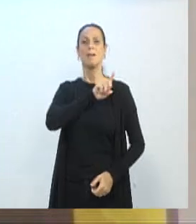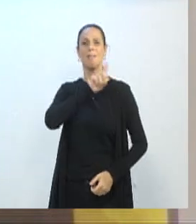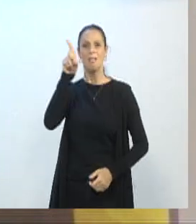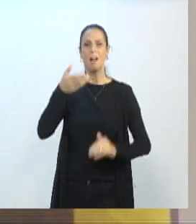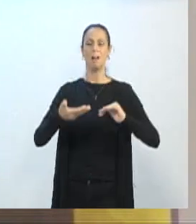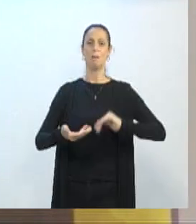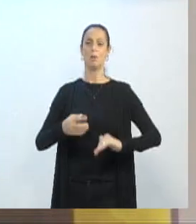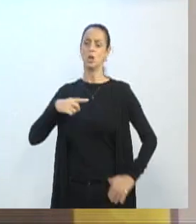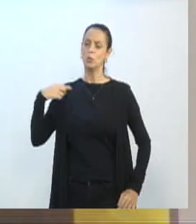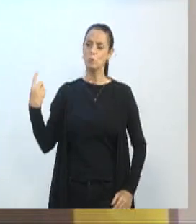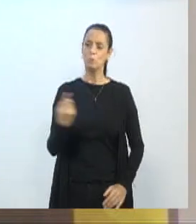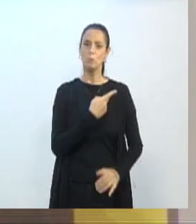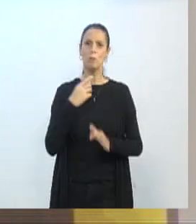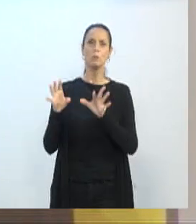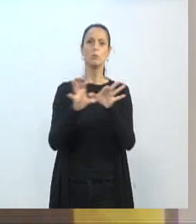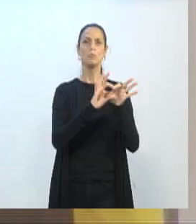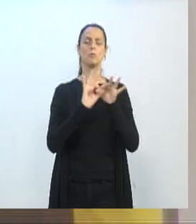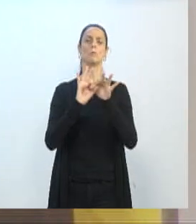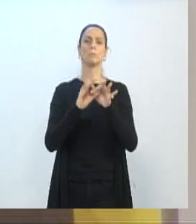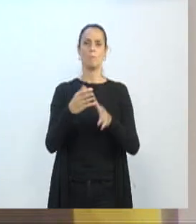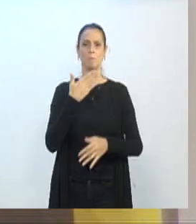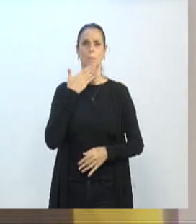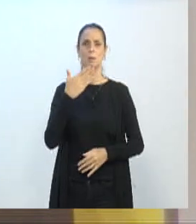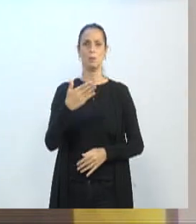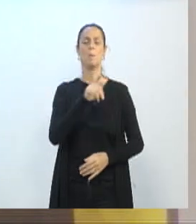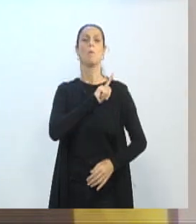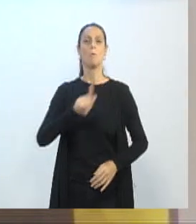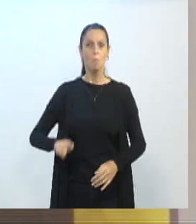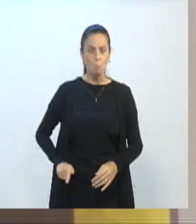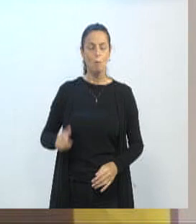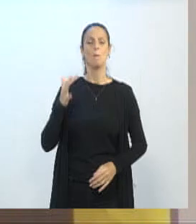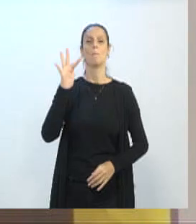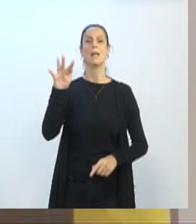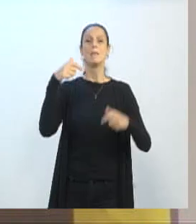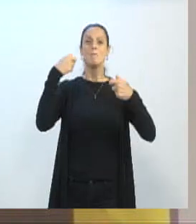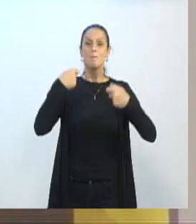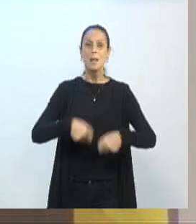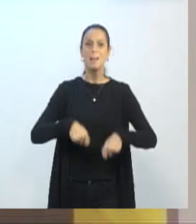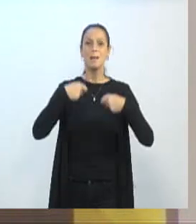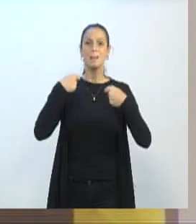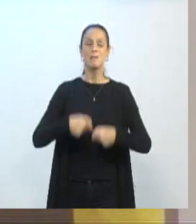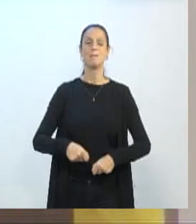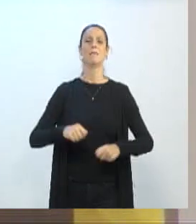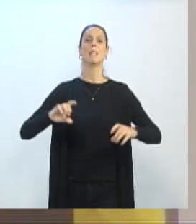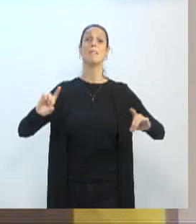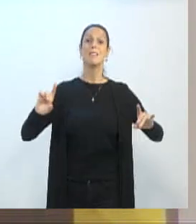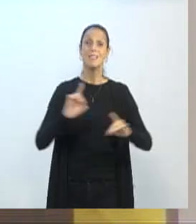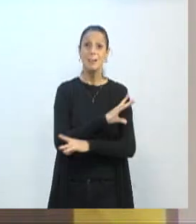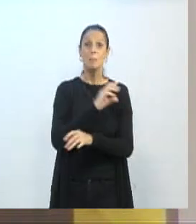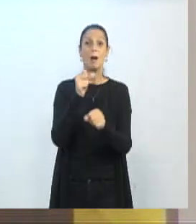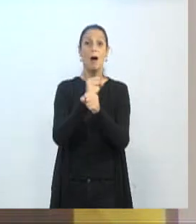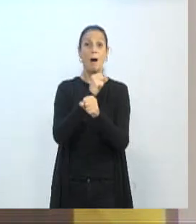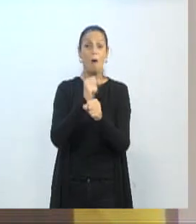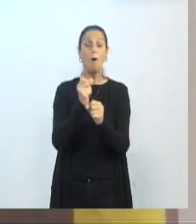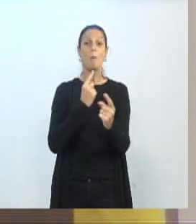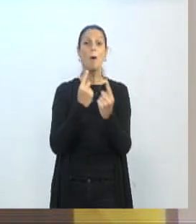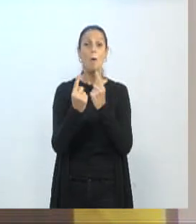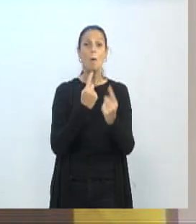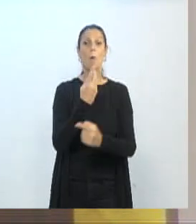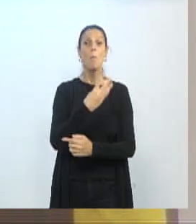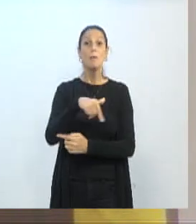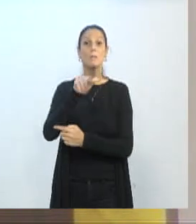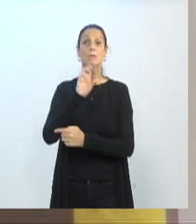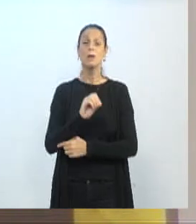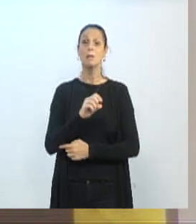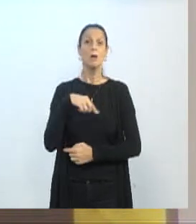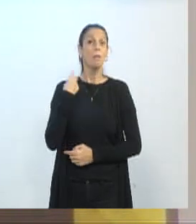uma só voz, para o governo federal, para que conclua de vez essa obra que ninguém